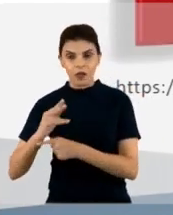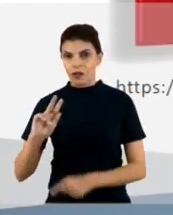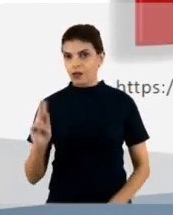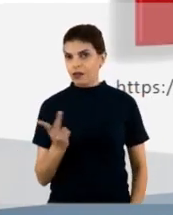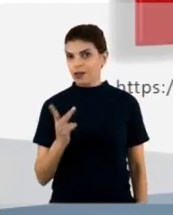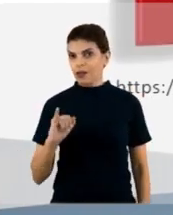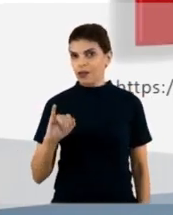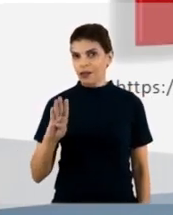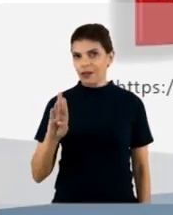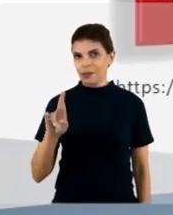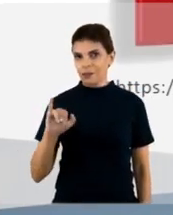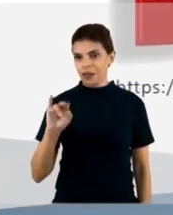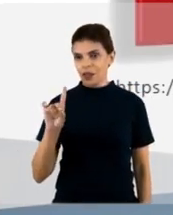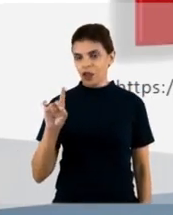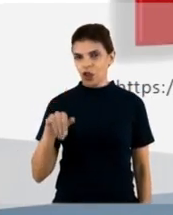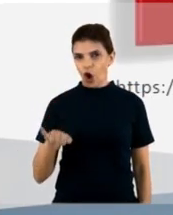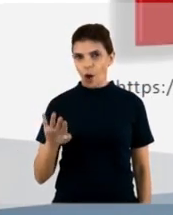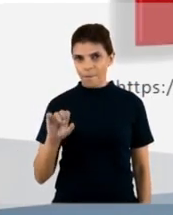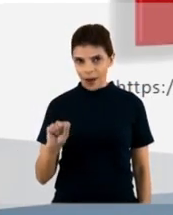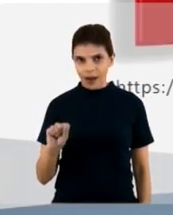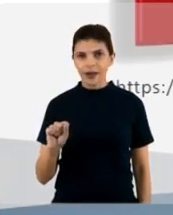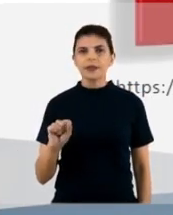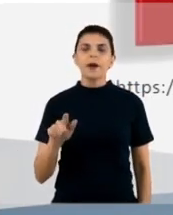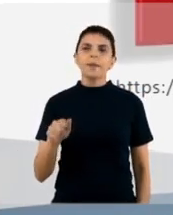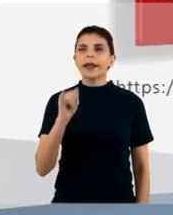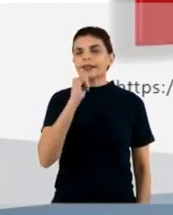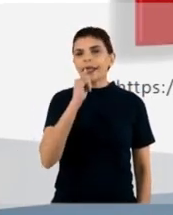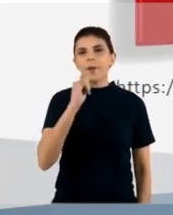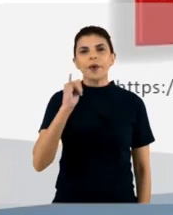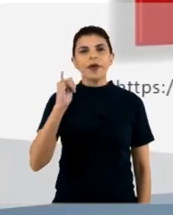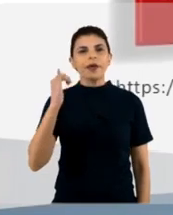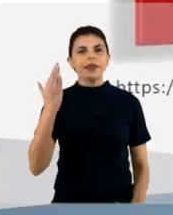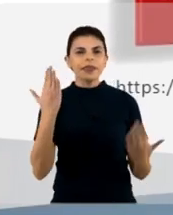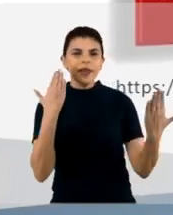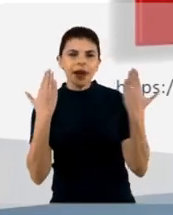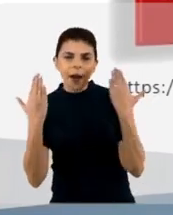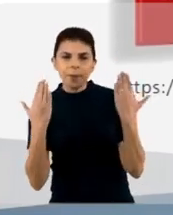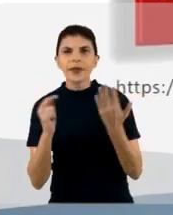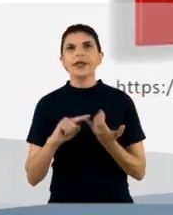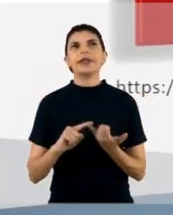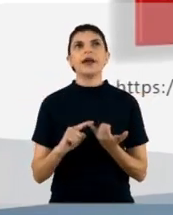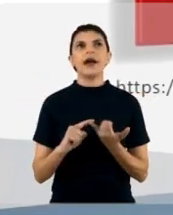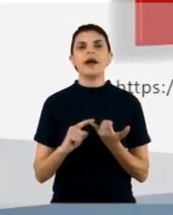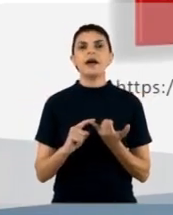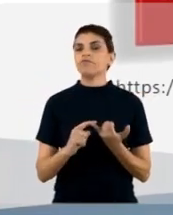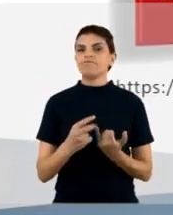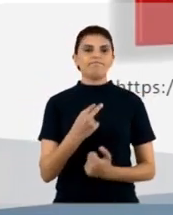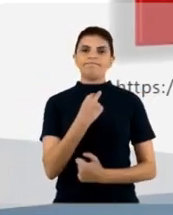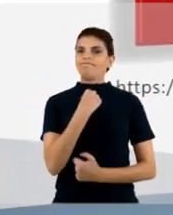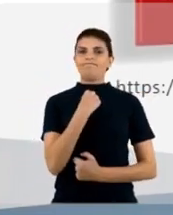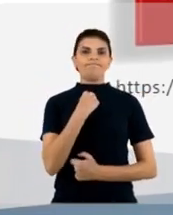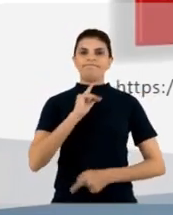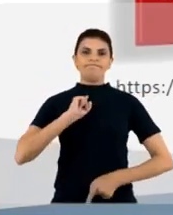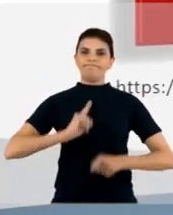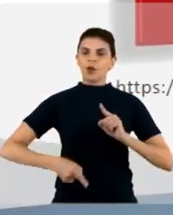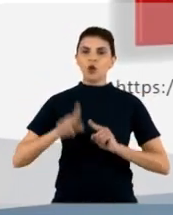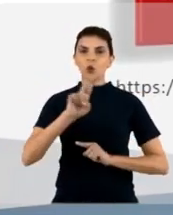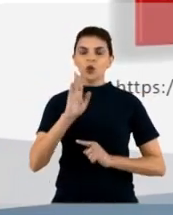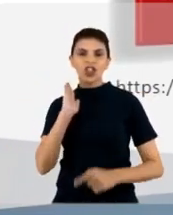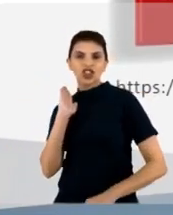para terapias como anticorpos terapêuticos, nós não podemos utilizá-los